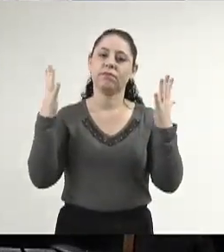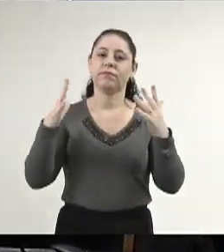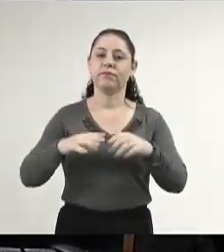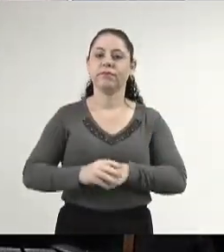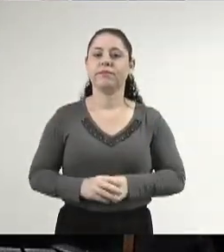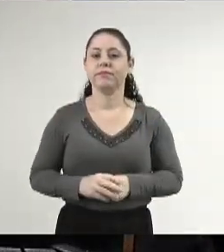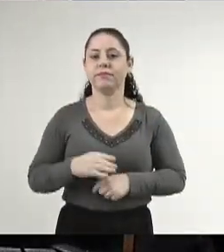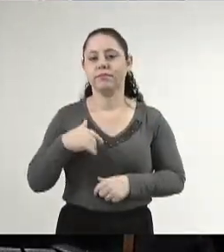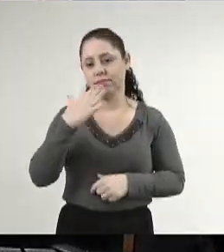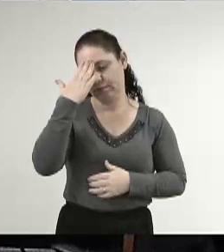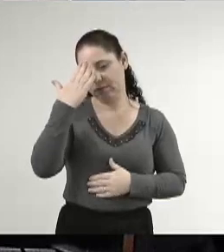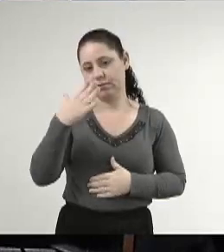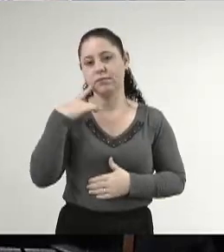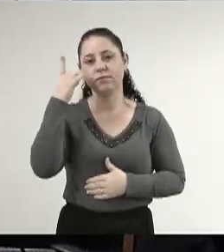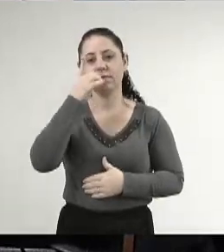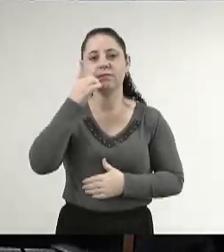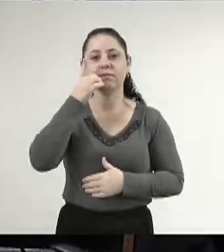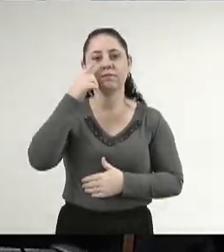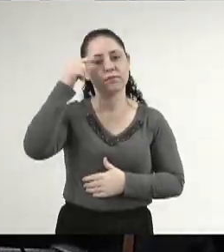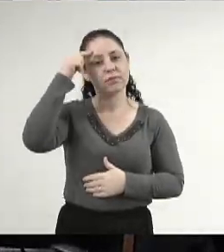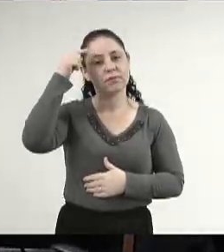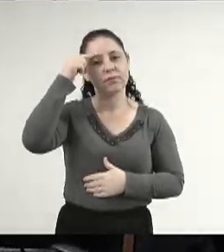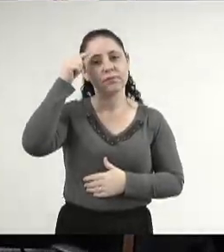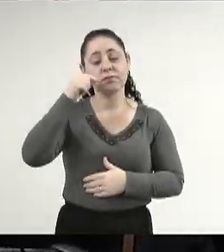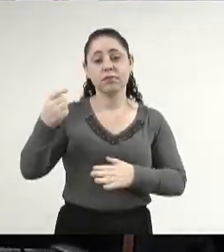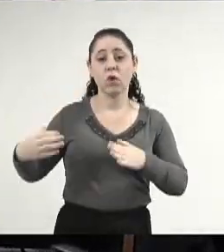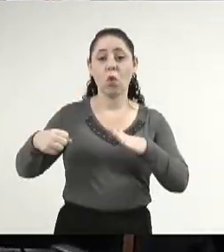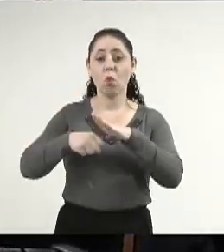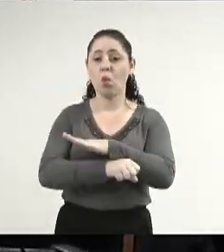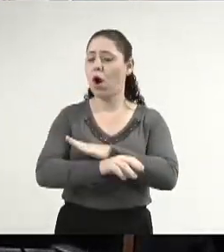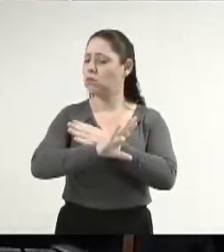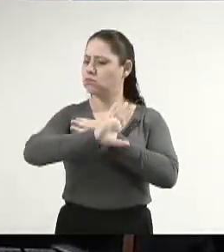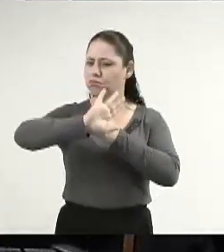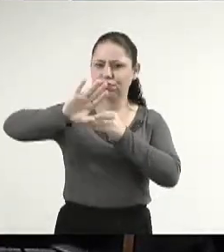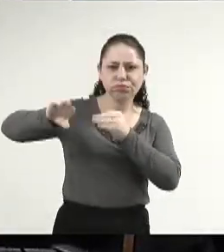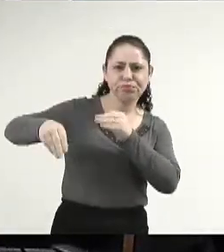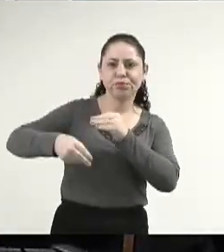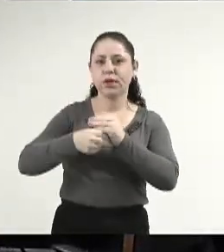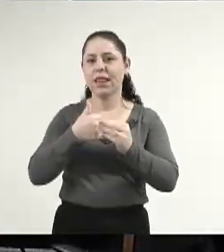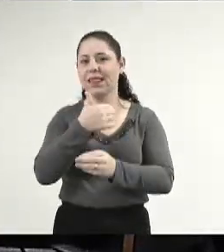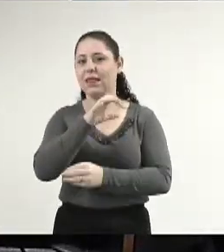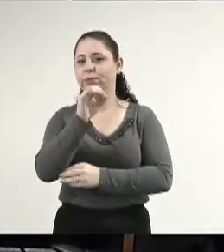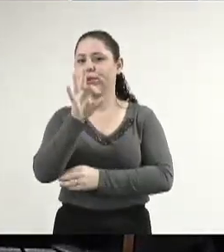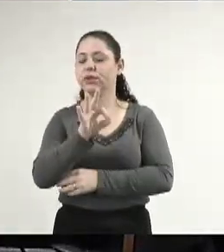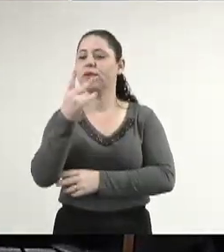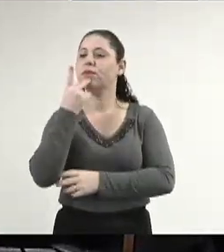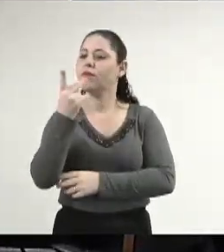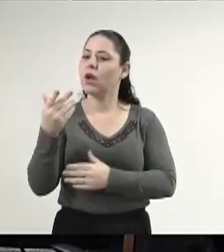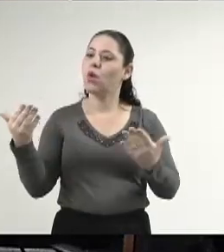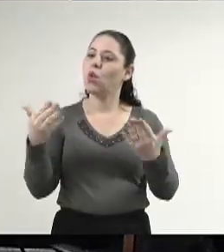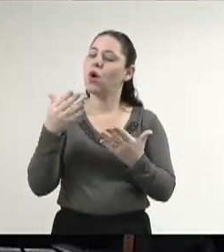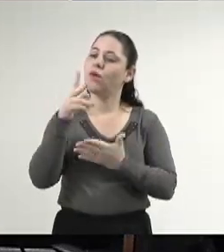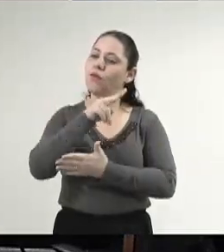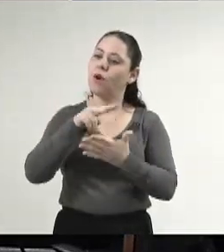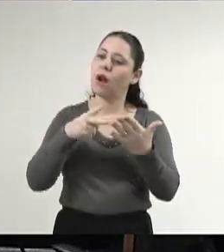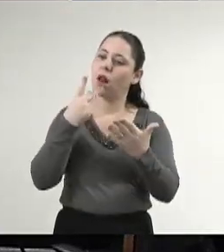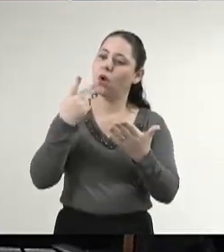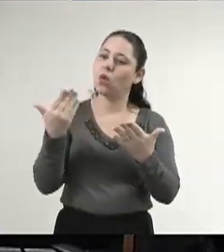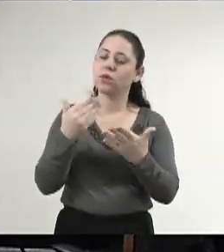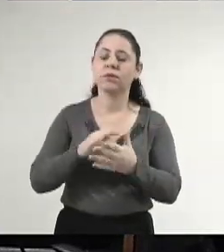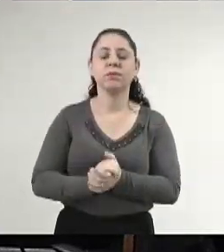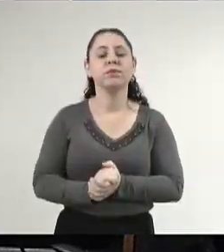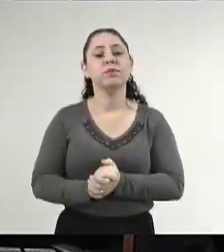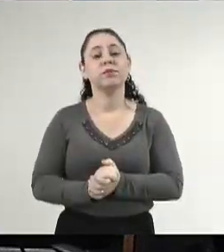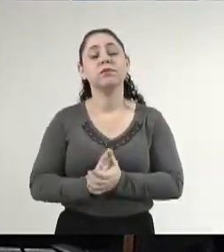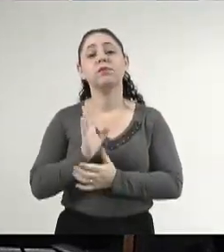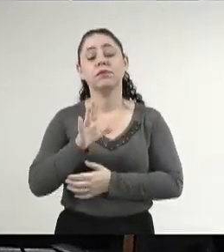Eu agradeço, deputado Zé, e insiro 100% a parte de vossa excelência no nosso pronunciamento e